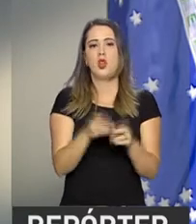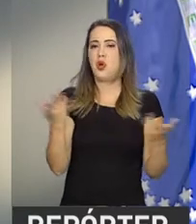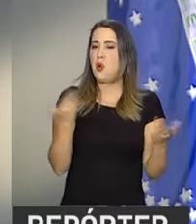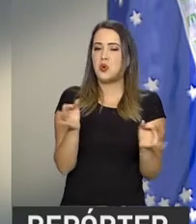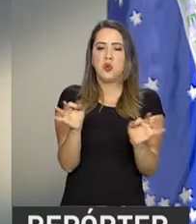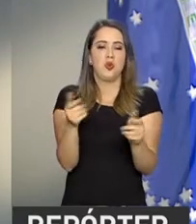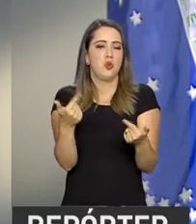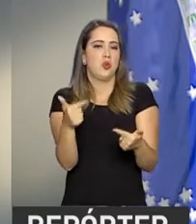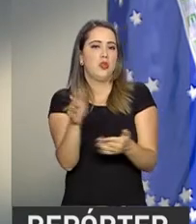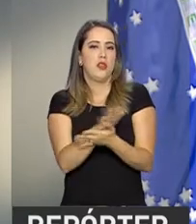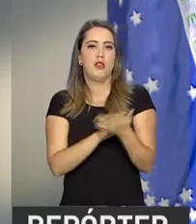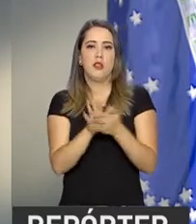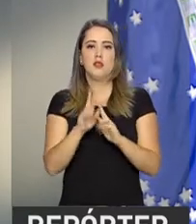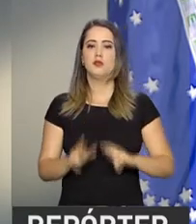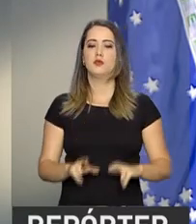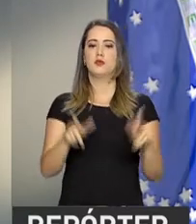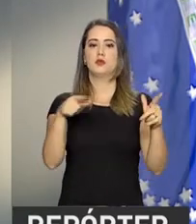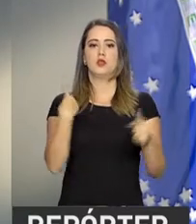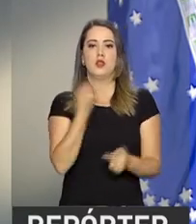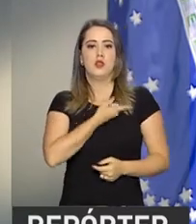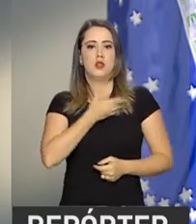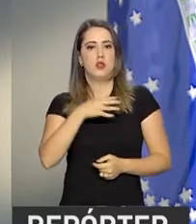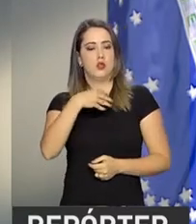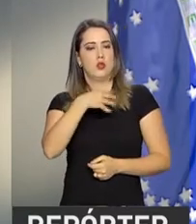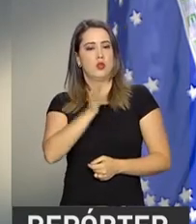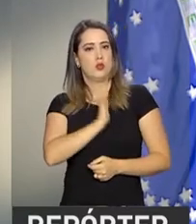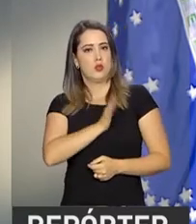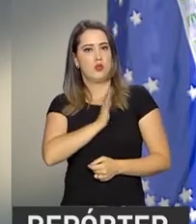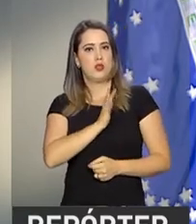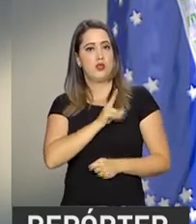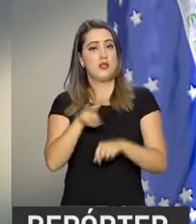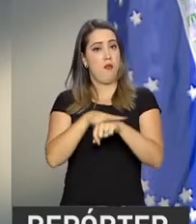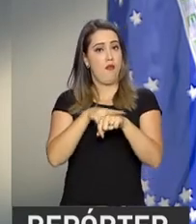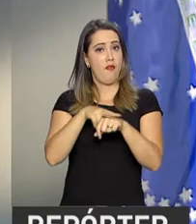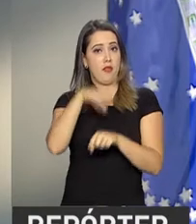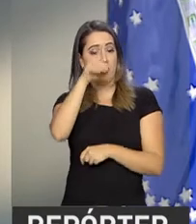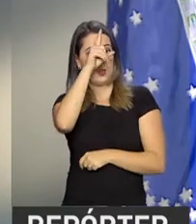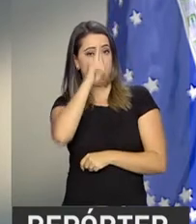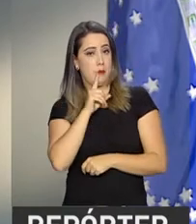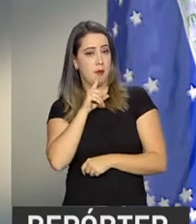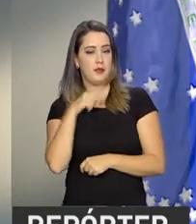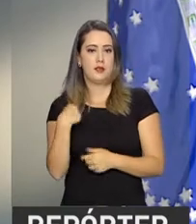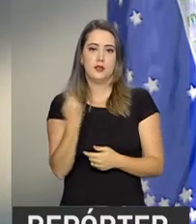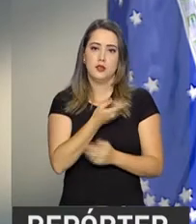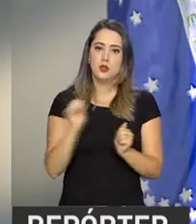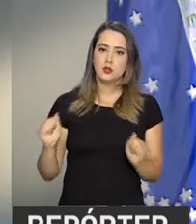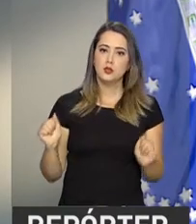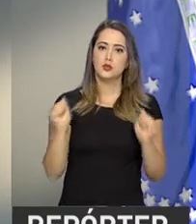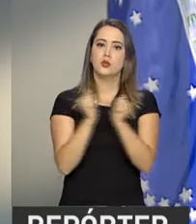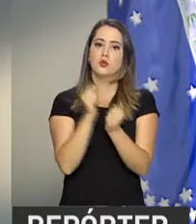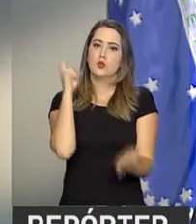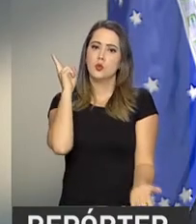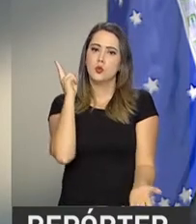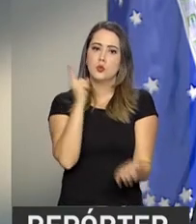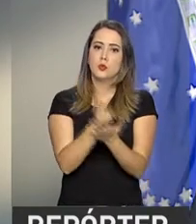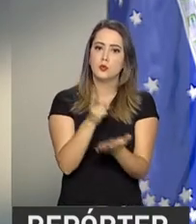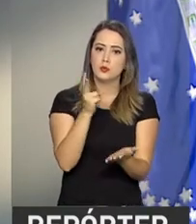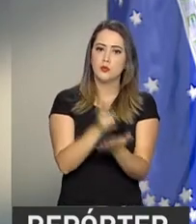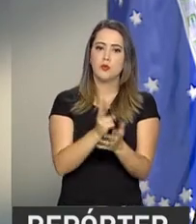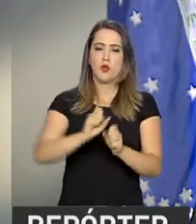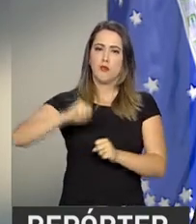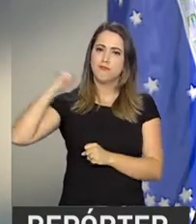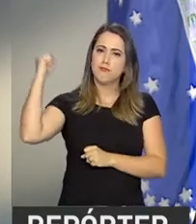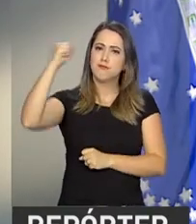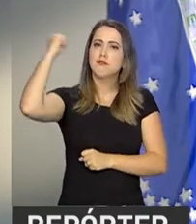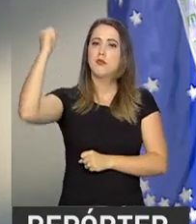diferenças. Prevalece nossa alma verde e amarela. E todos nós estaremos juntos na mesma torcida, na mesma fé,